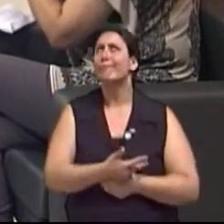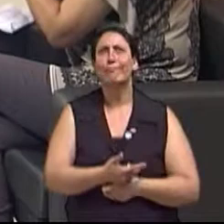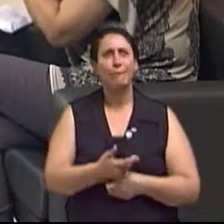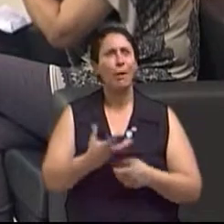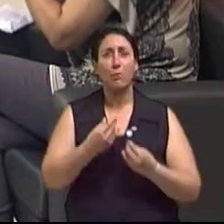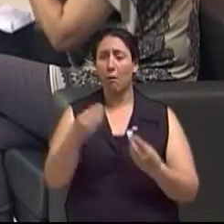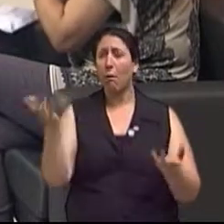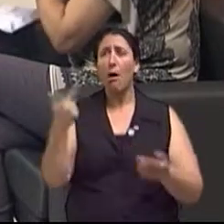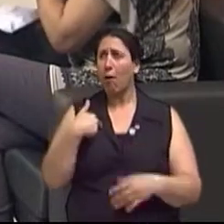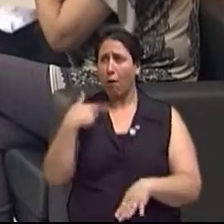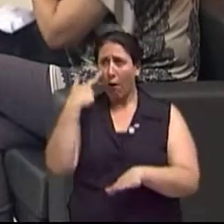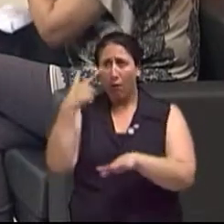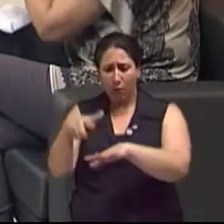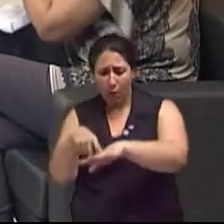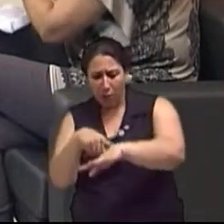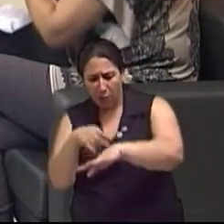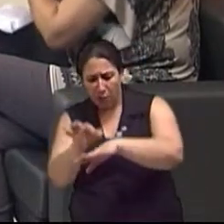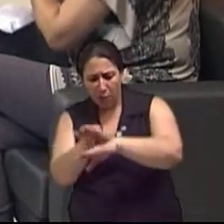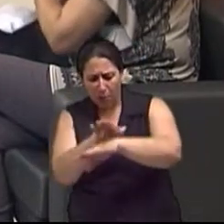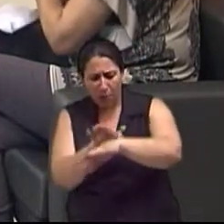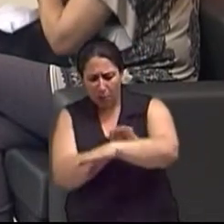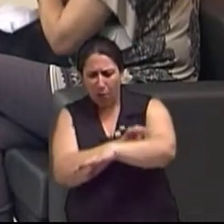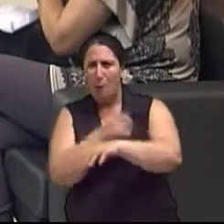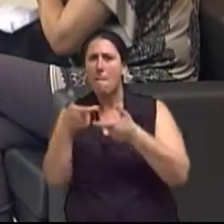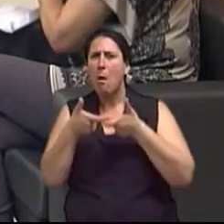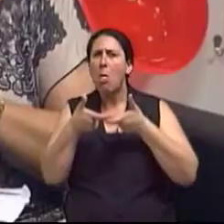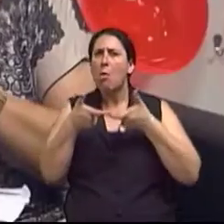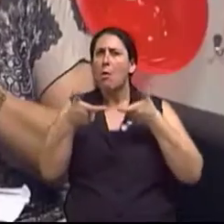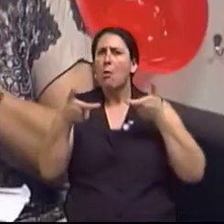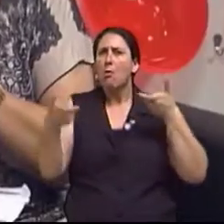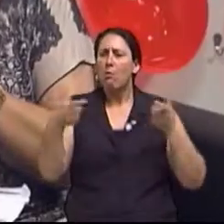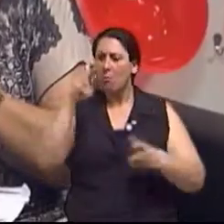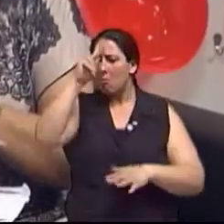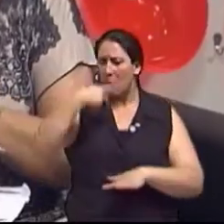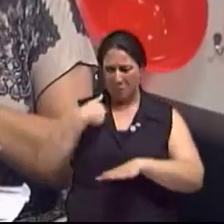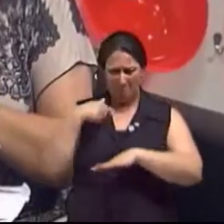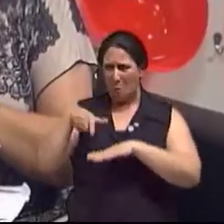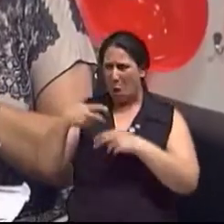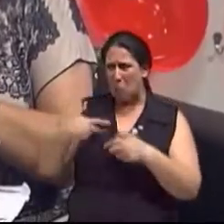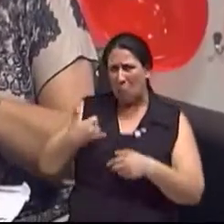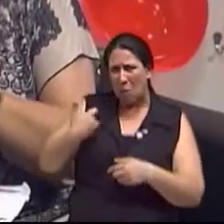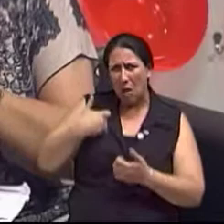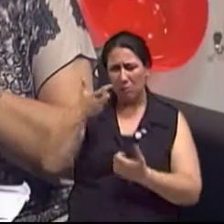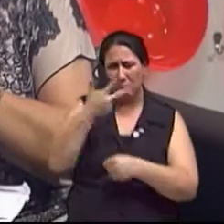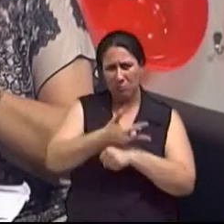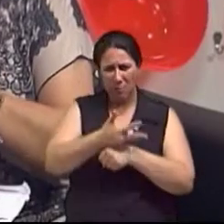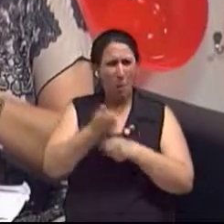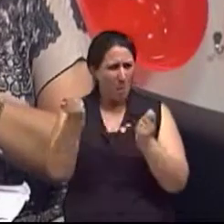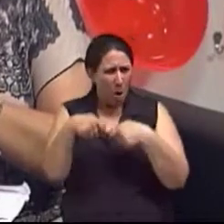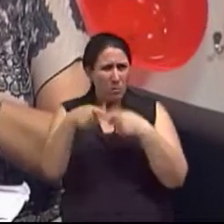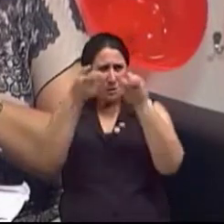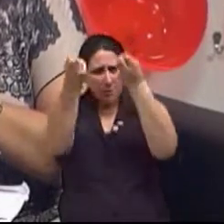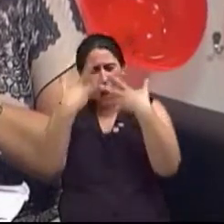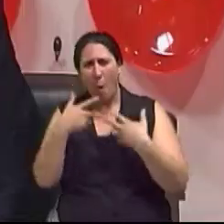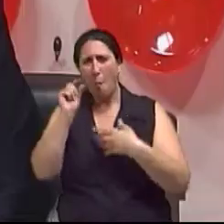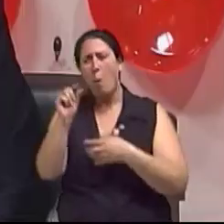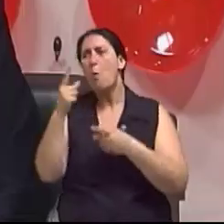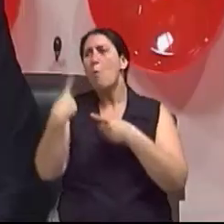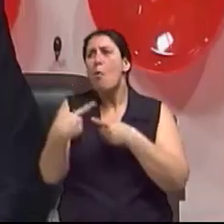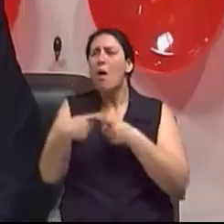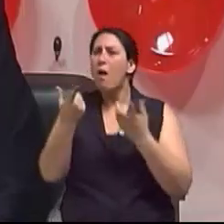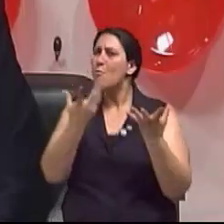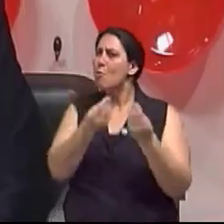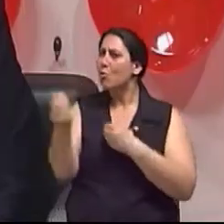falam assim, olha, estou ficando com as manchas, estão aumentando essas manchas. Vamos falar um pouquinho dessas manchas. A gente pode chamar